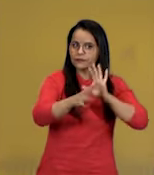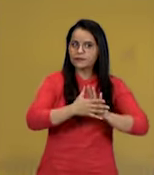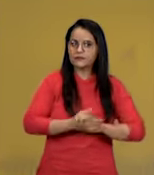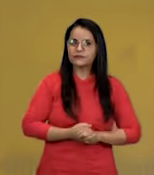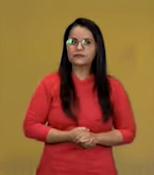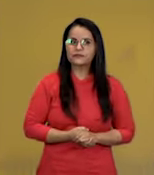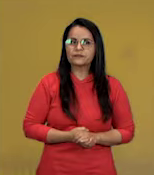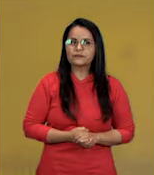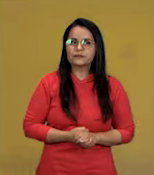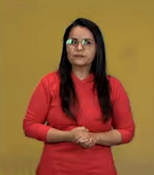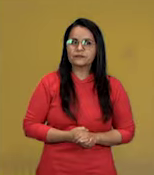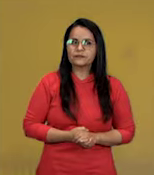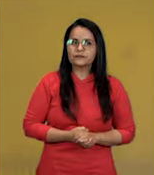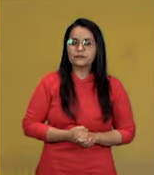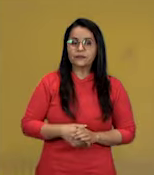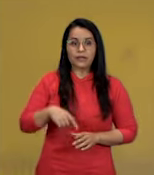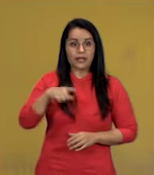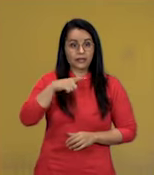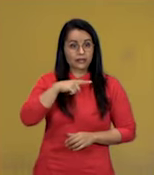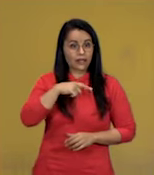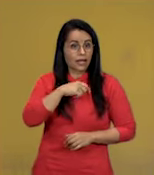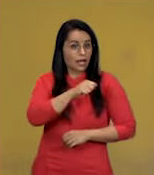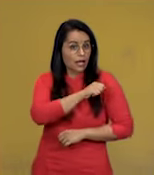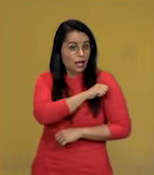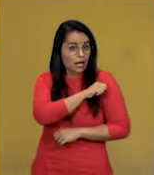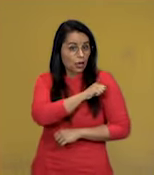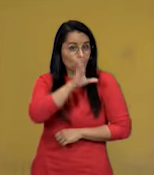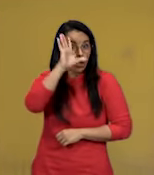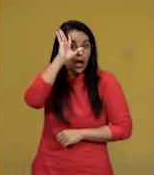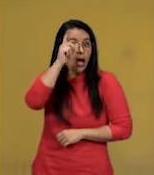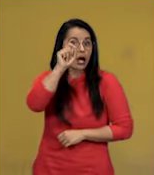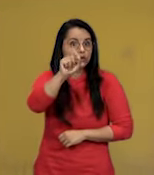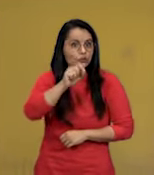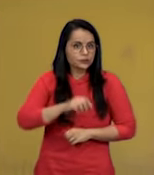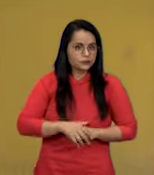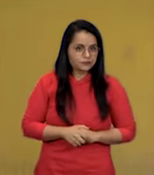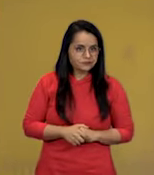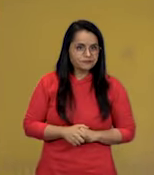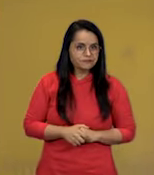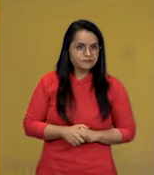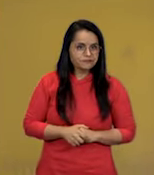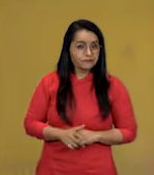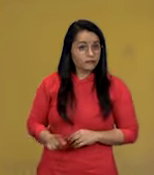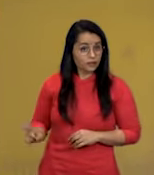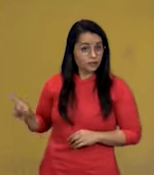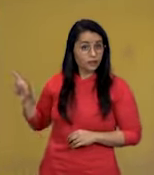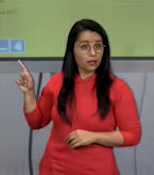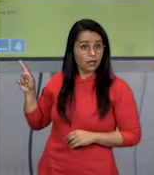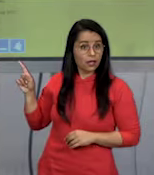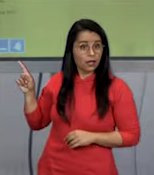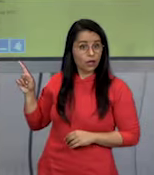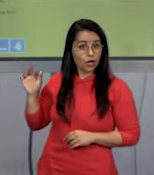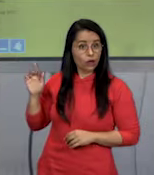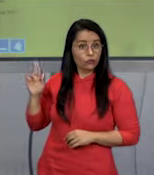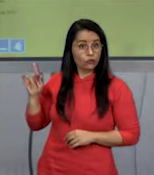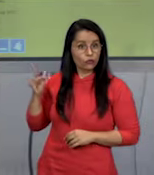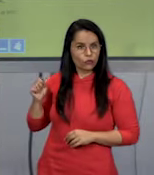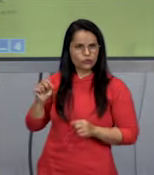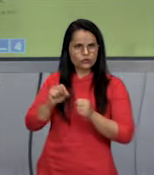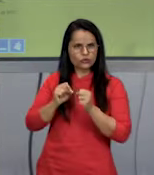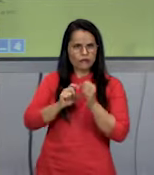Tem estudantes que acham que os fungos fazem